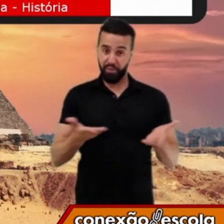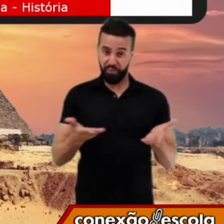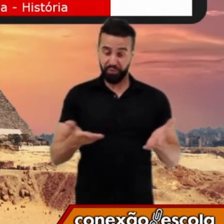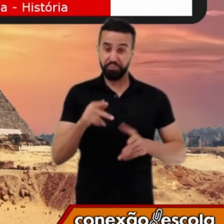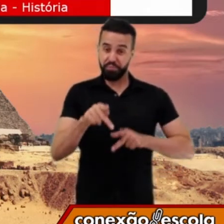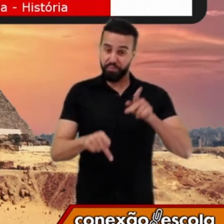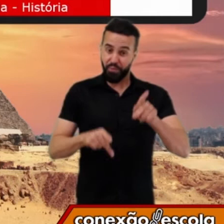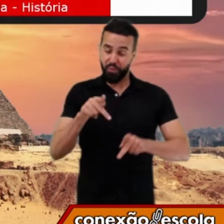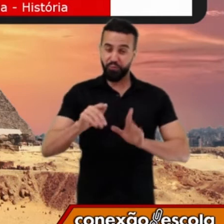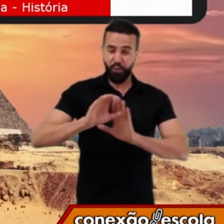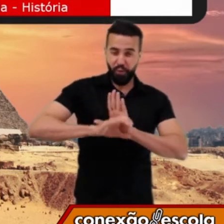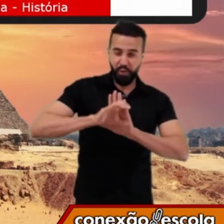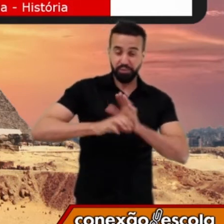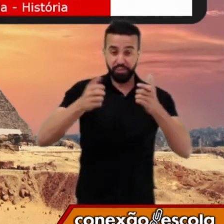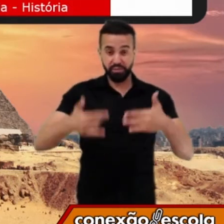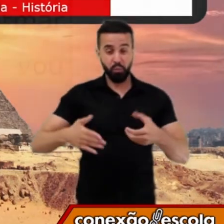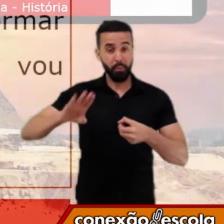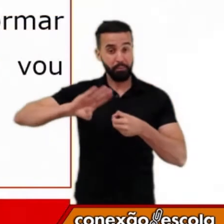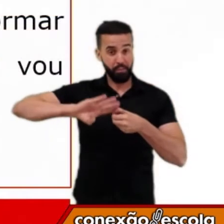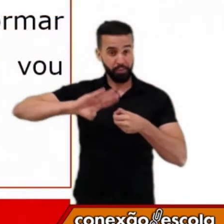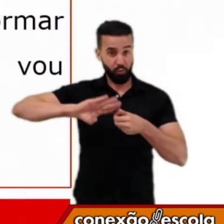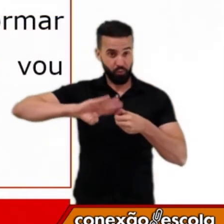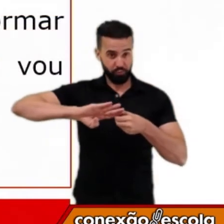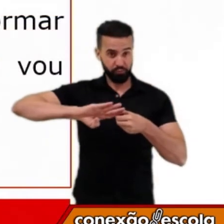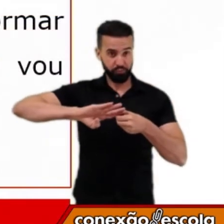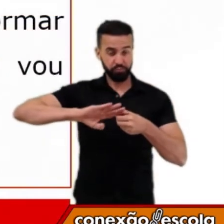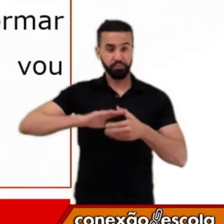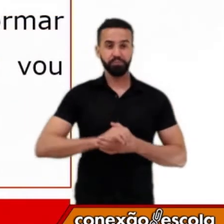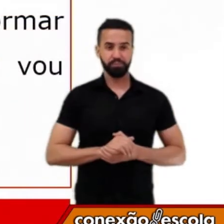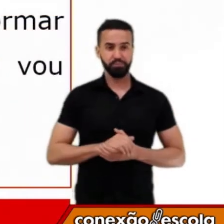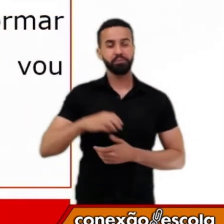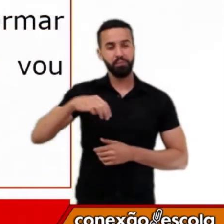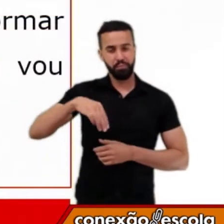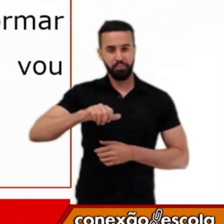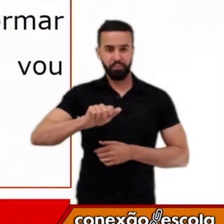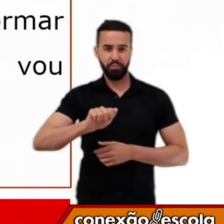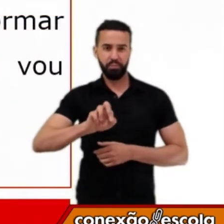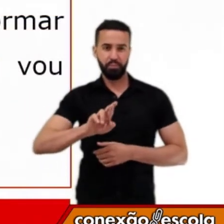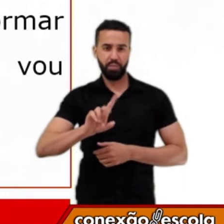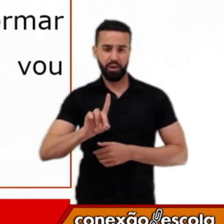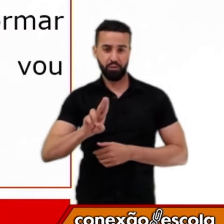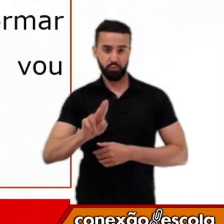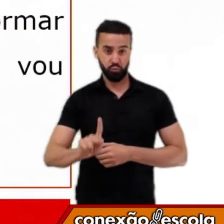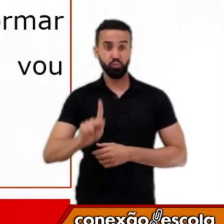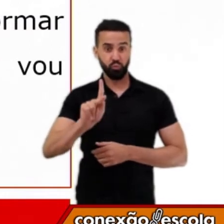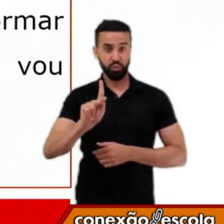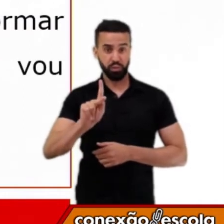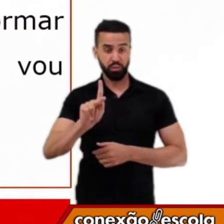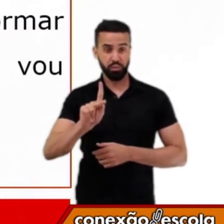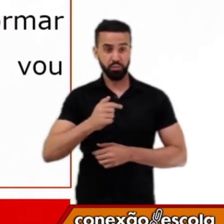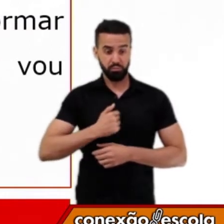segundo os babilônicos. Quando Marduk enviou as palavras dos deuses, seu coração